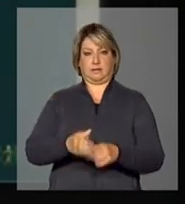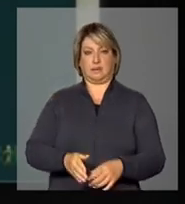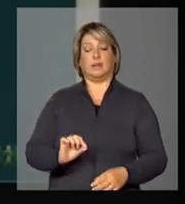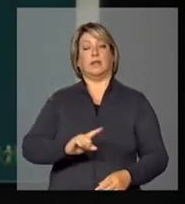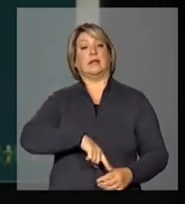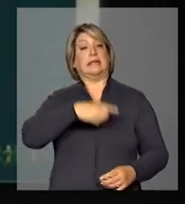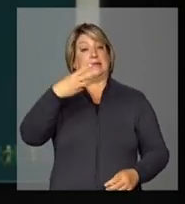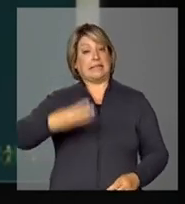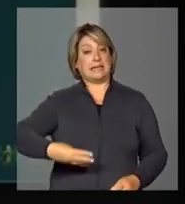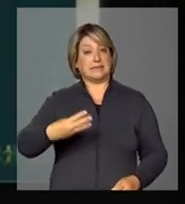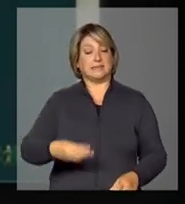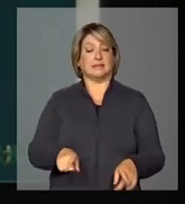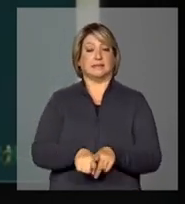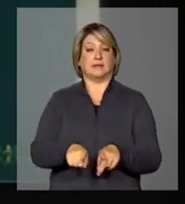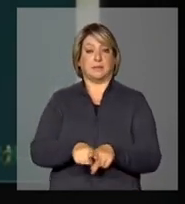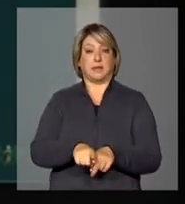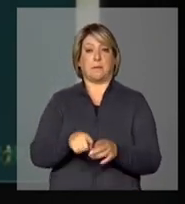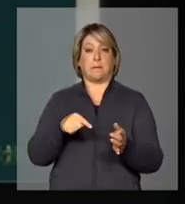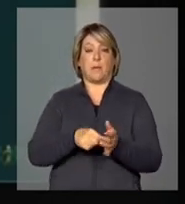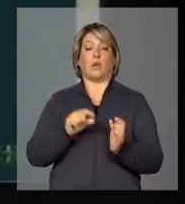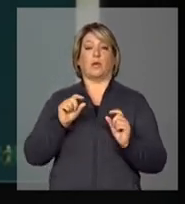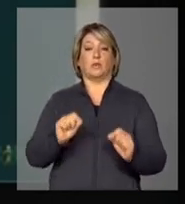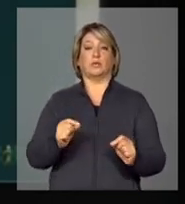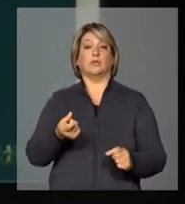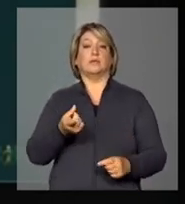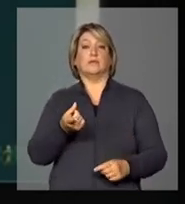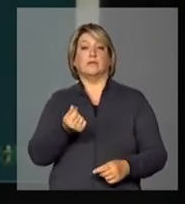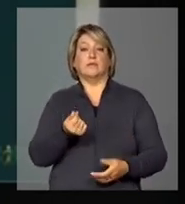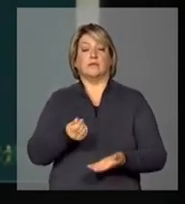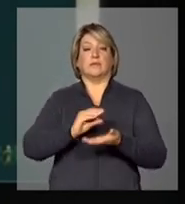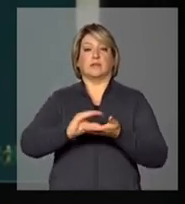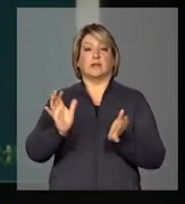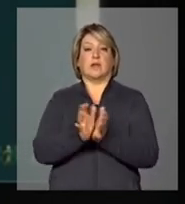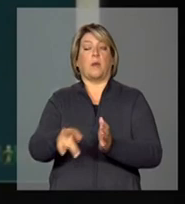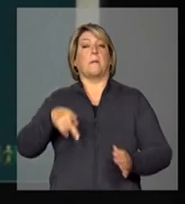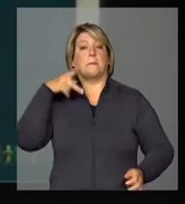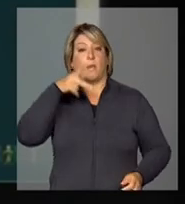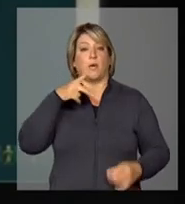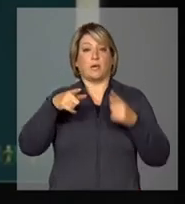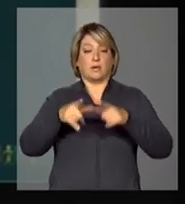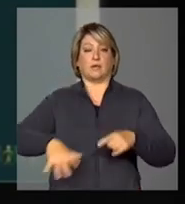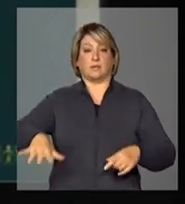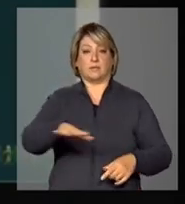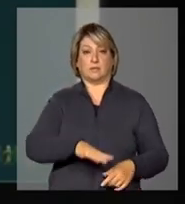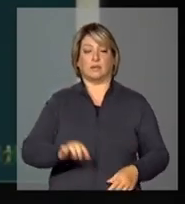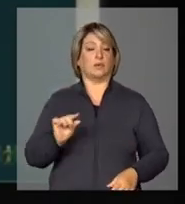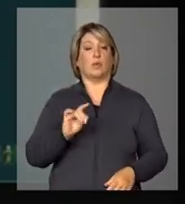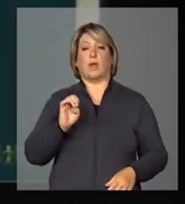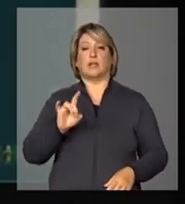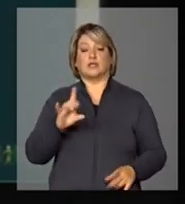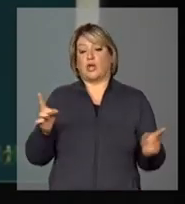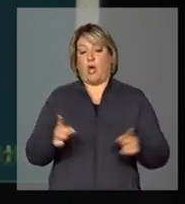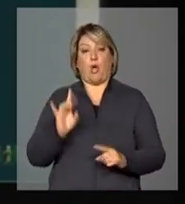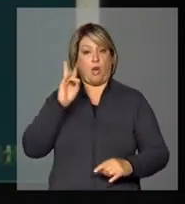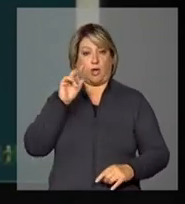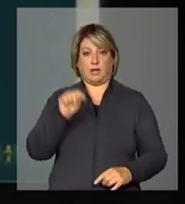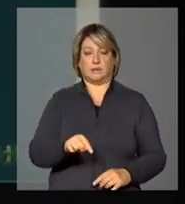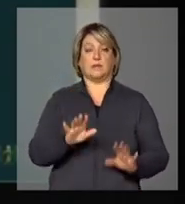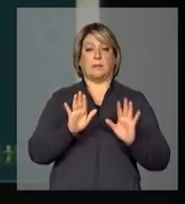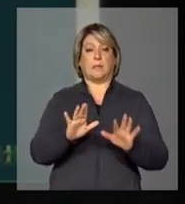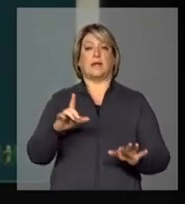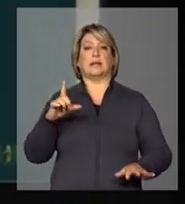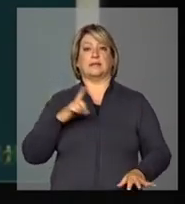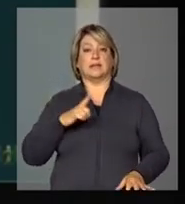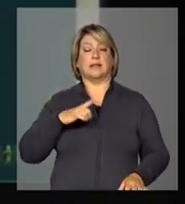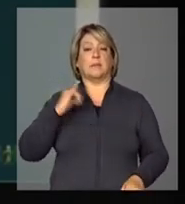terceiro ponto é a questão do financiamento da política regional, que não se resume a isso, mas tem como componente importante